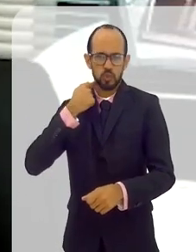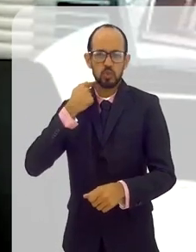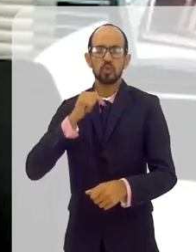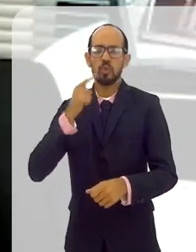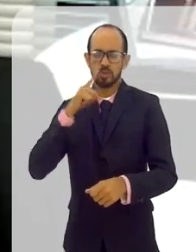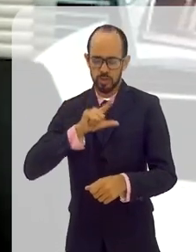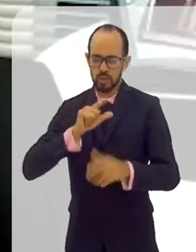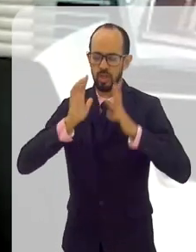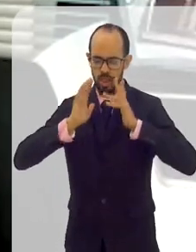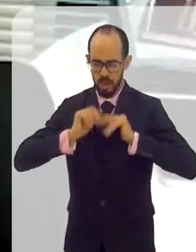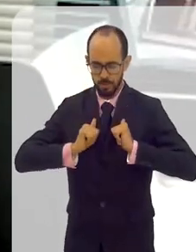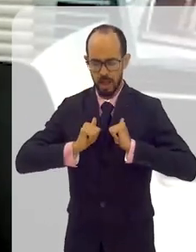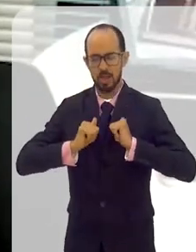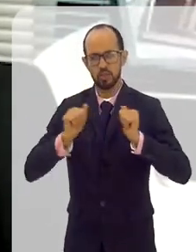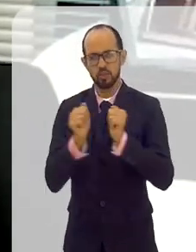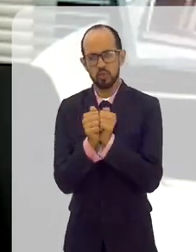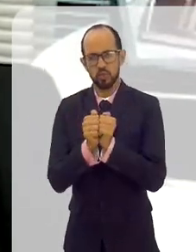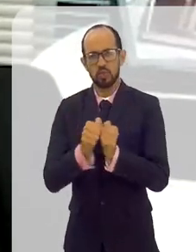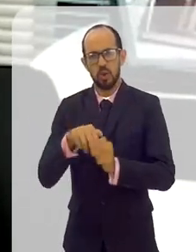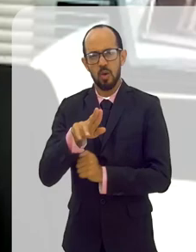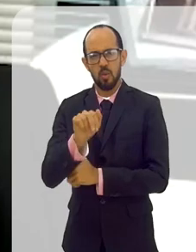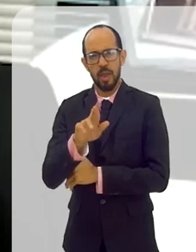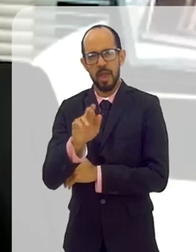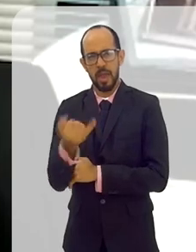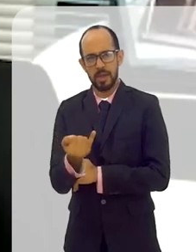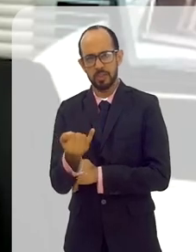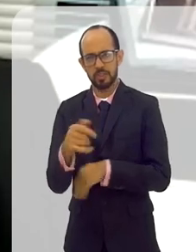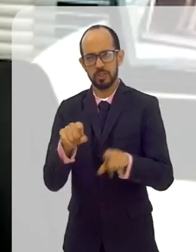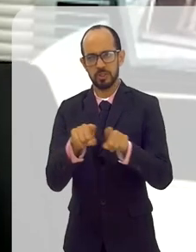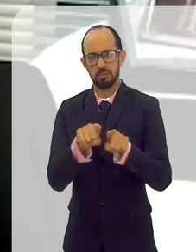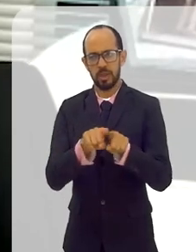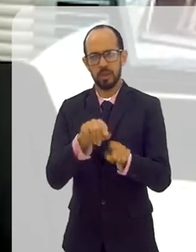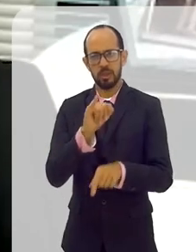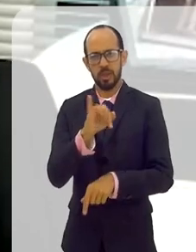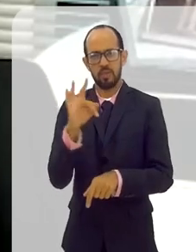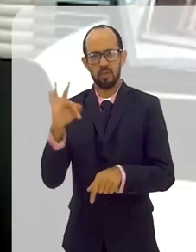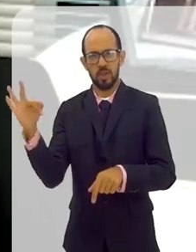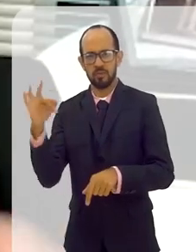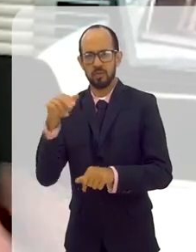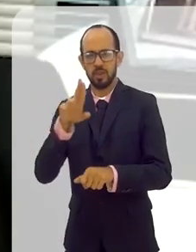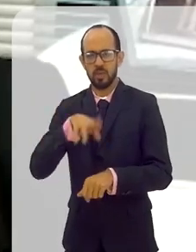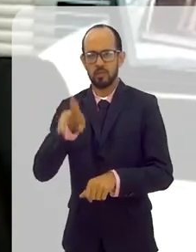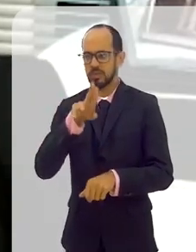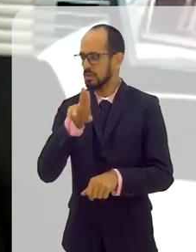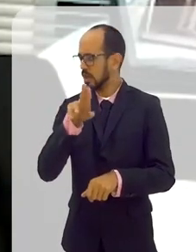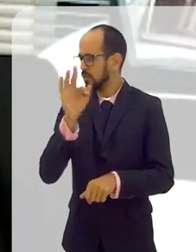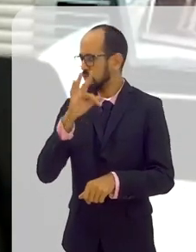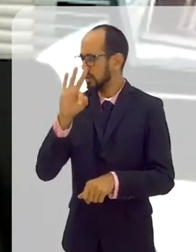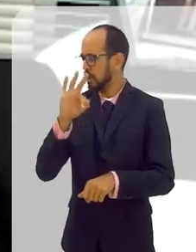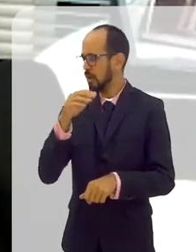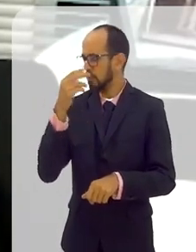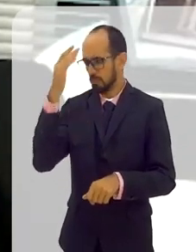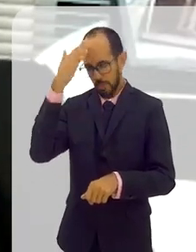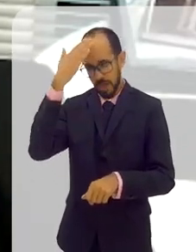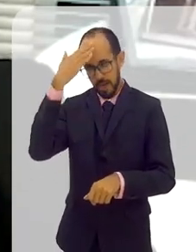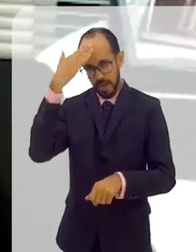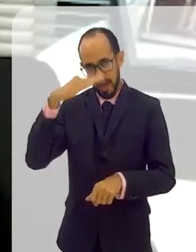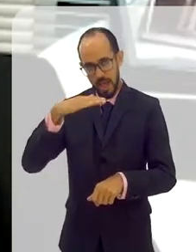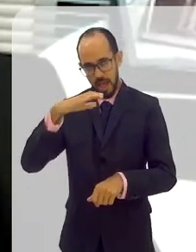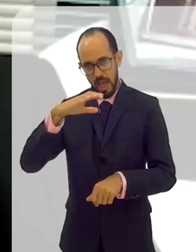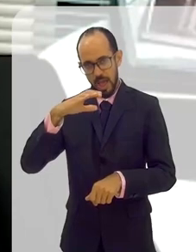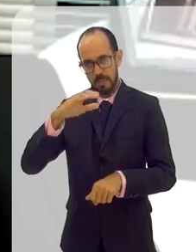e purificamos, junto com a UERJ, com o Instituto Federal Fluminense, com a Federal do Paraná. Enfim, fizemos um...